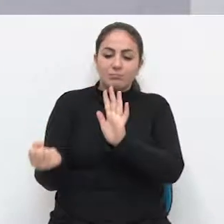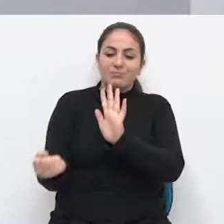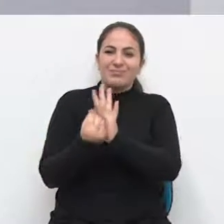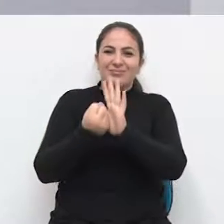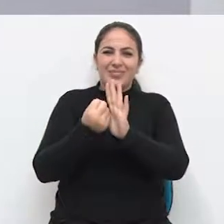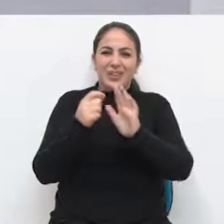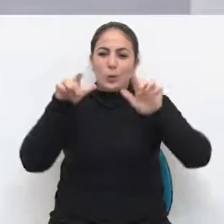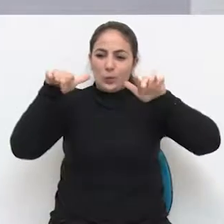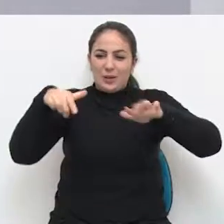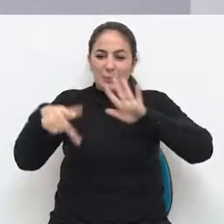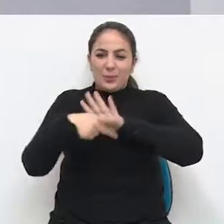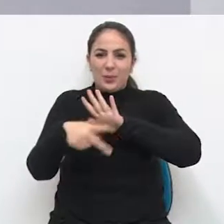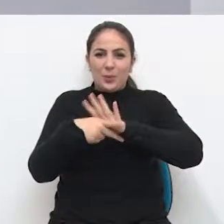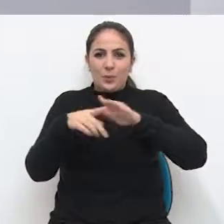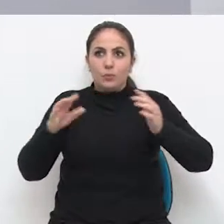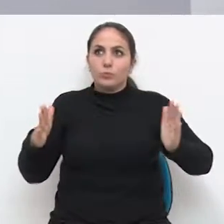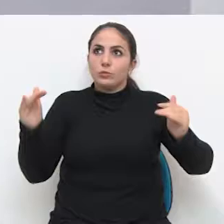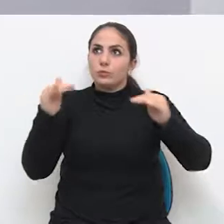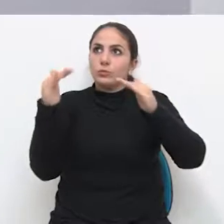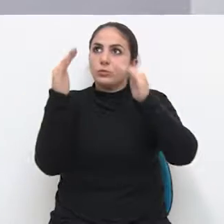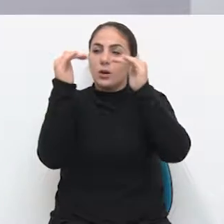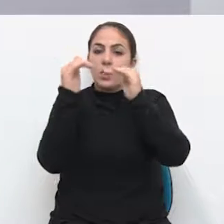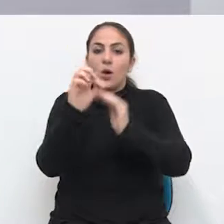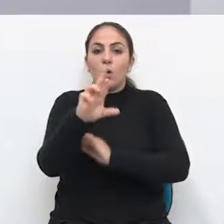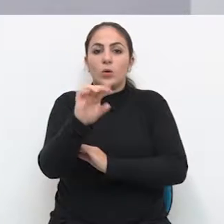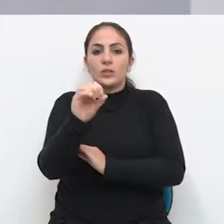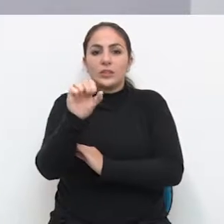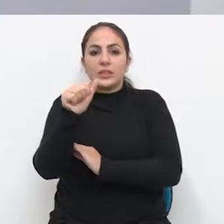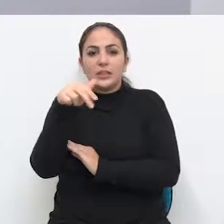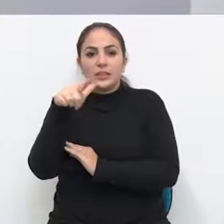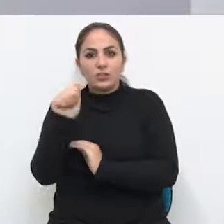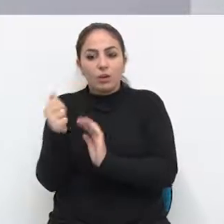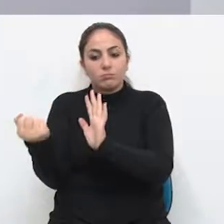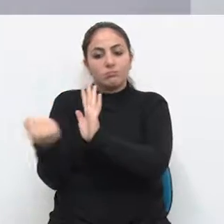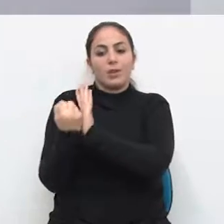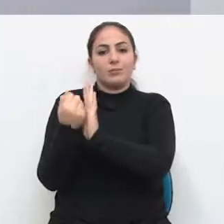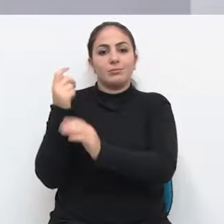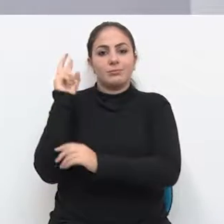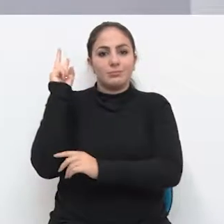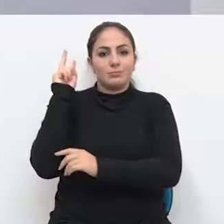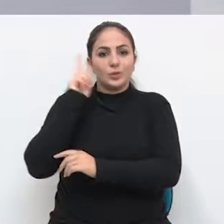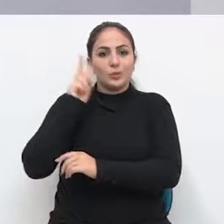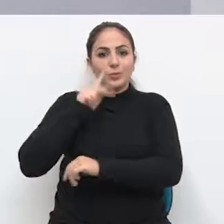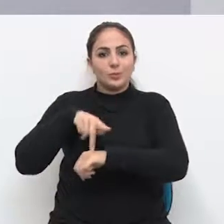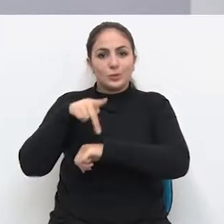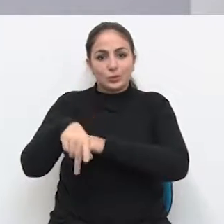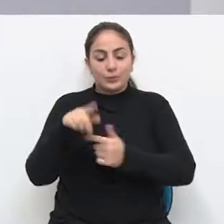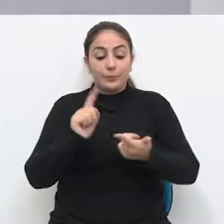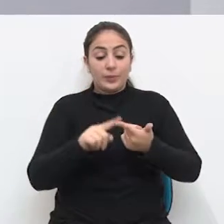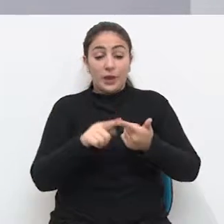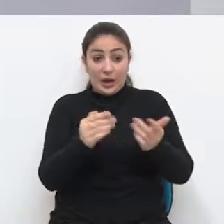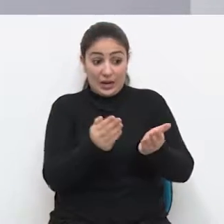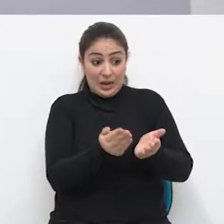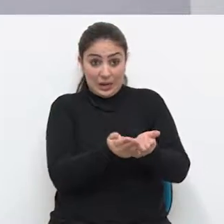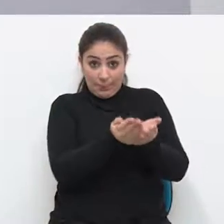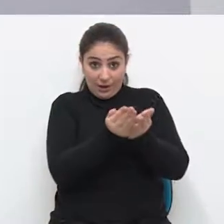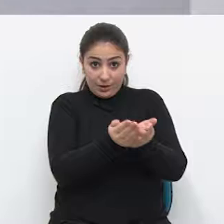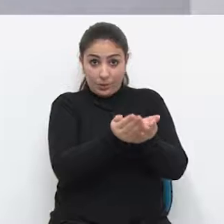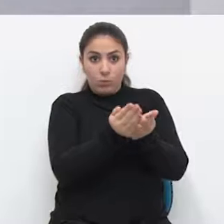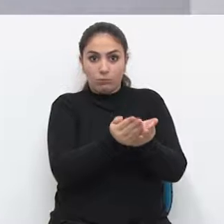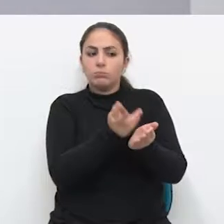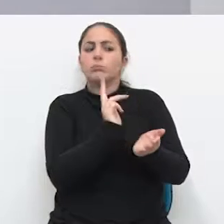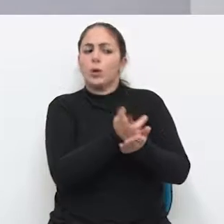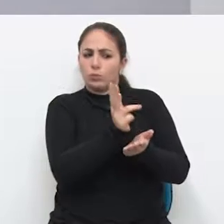pórtico da Roselândia, somos contra a retirada da caravela, somos a favor da manutenção da